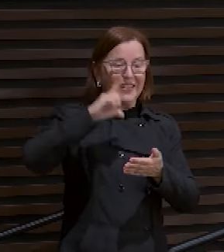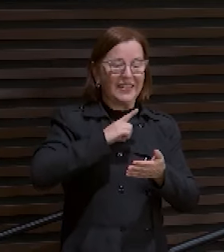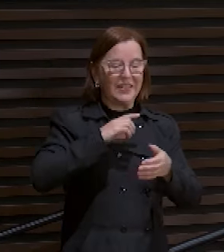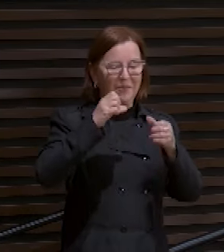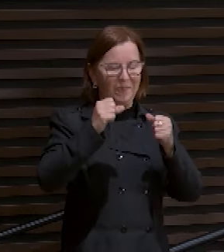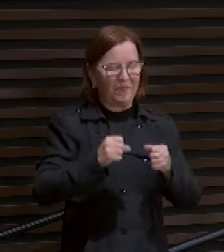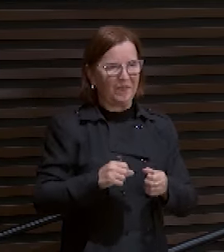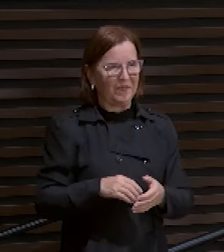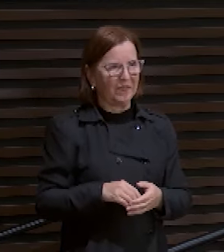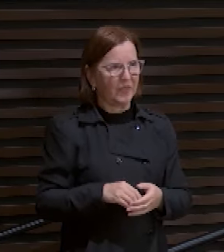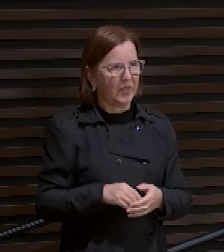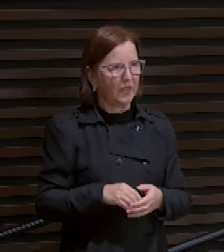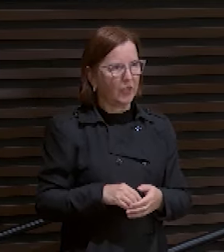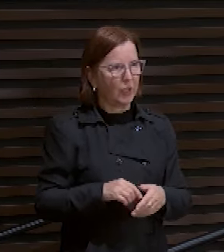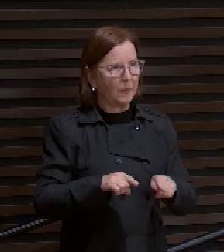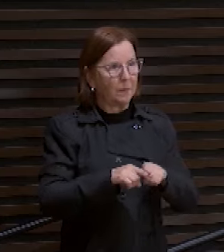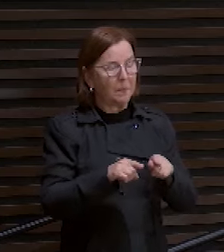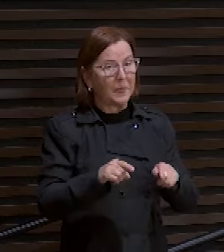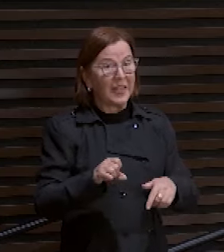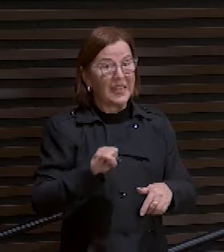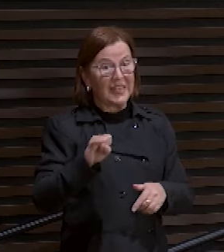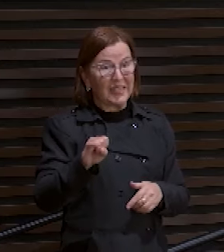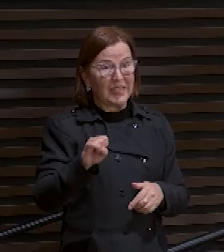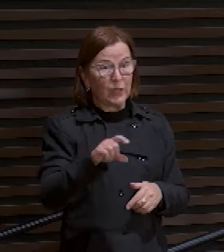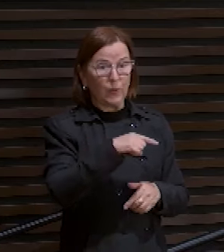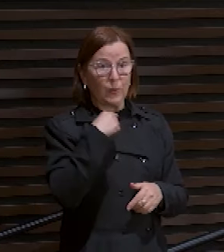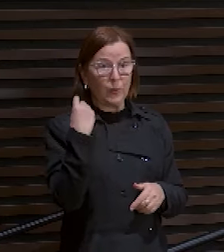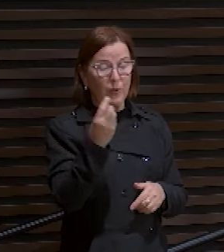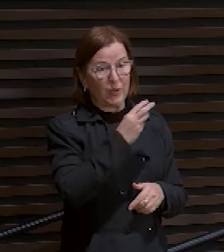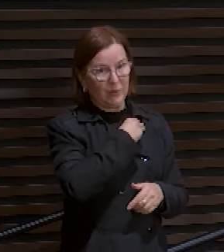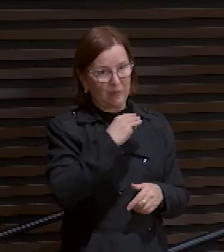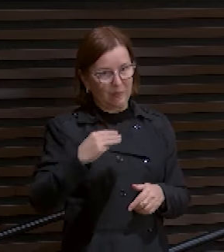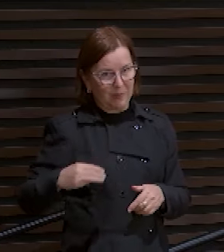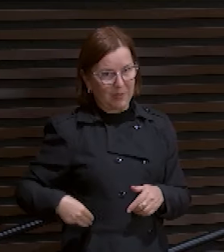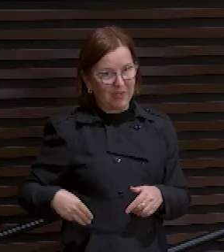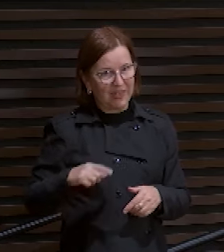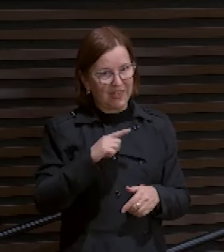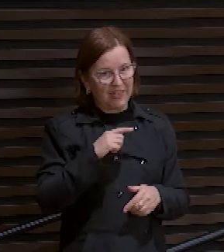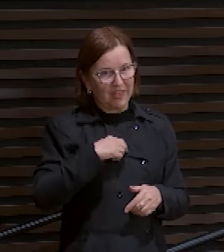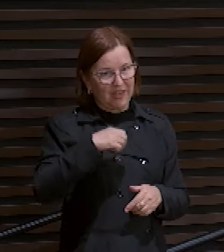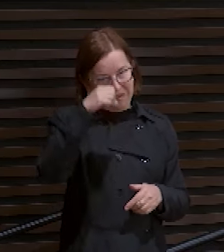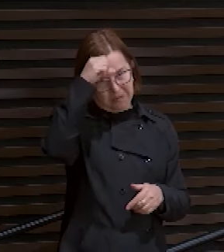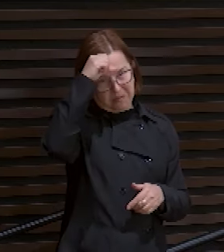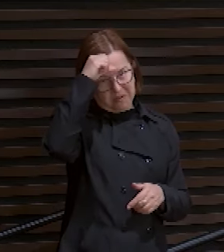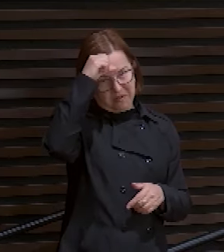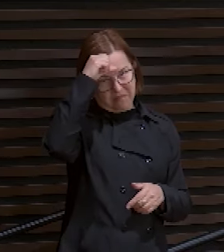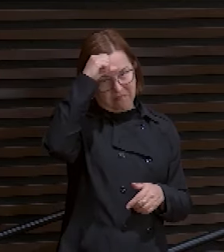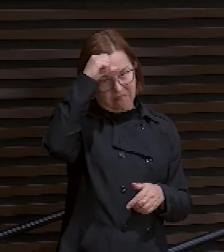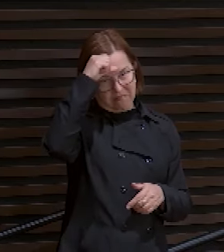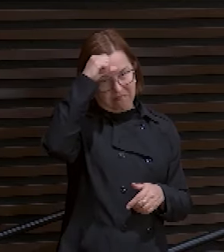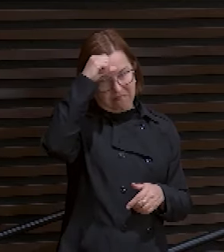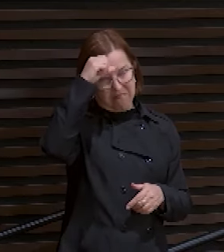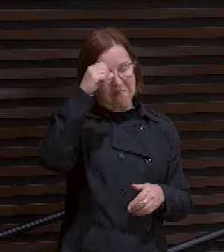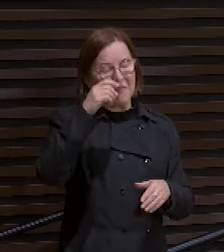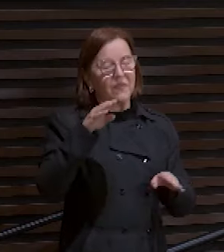Agora, gente, se o mestre, se o nosso mestre passou por isso, quanto mais os seus discípulos.